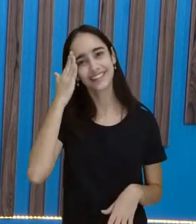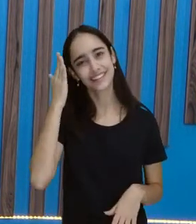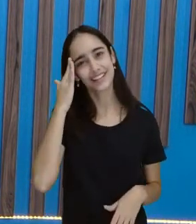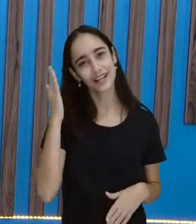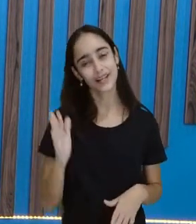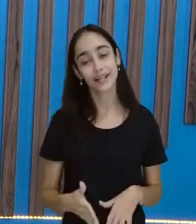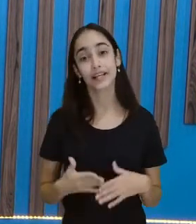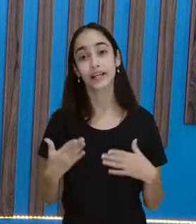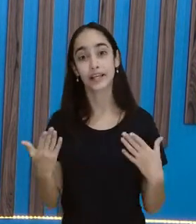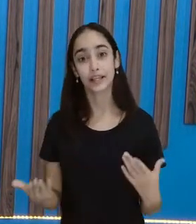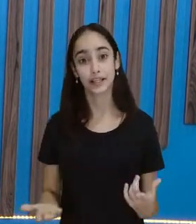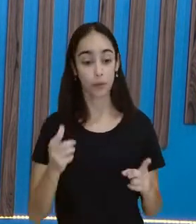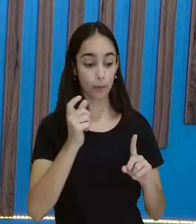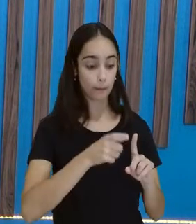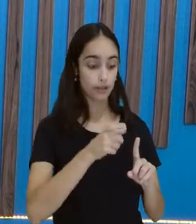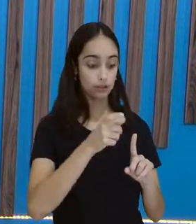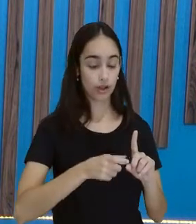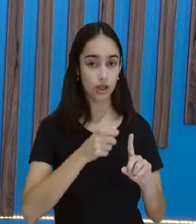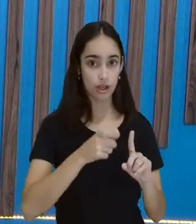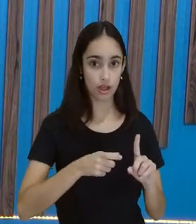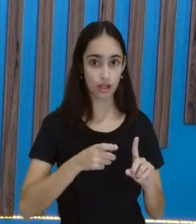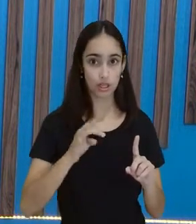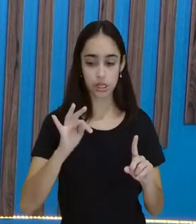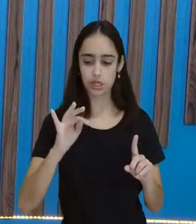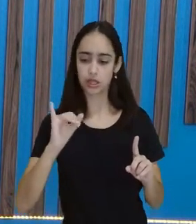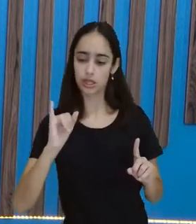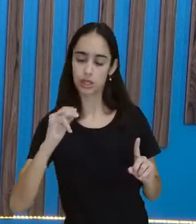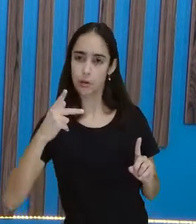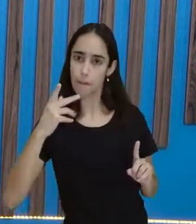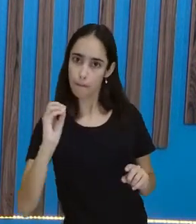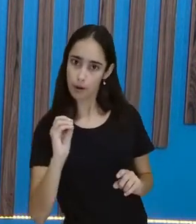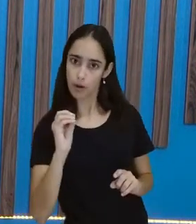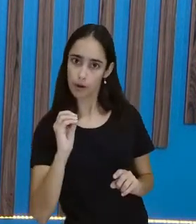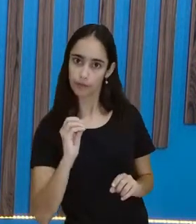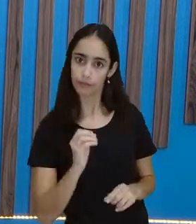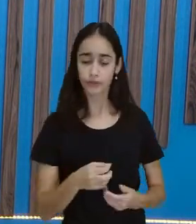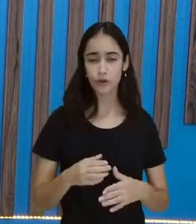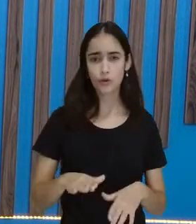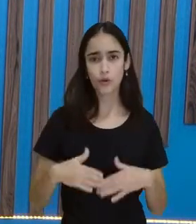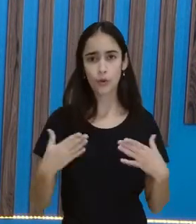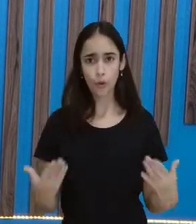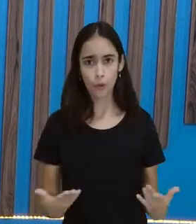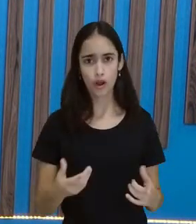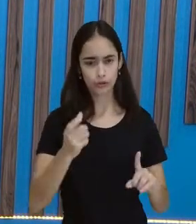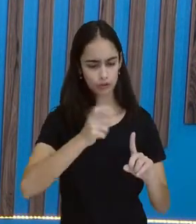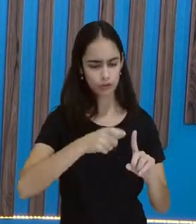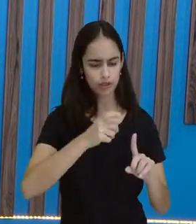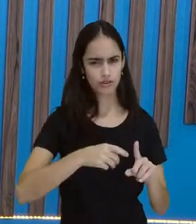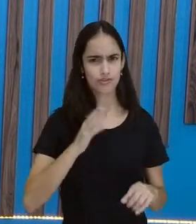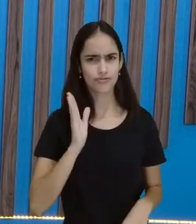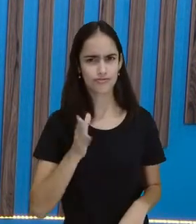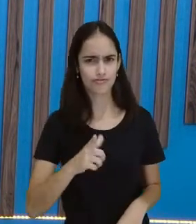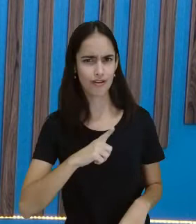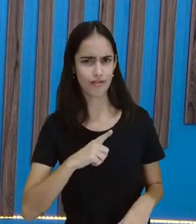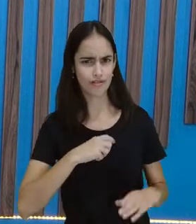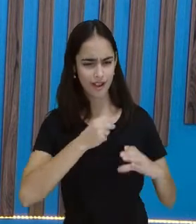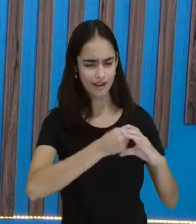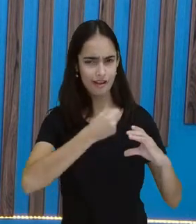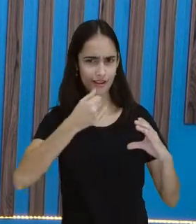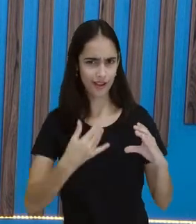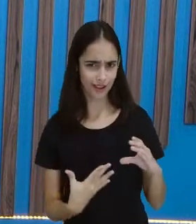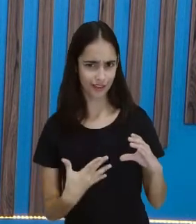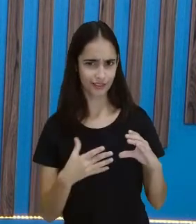é personagem tipo. É quando esses personagens já têm a sua característica formada, tá, gente?